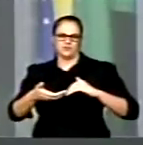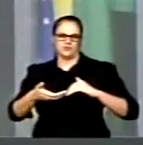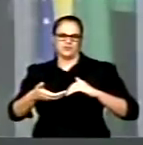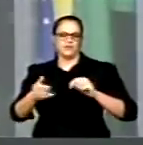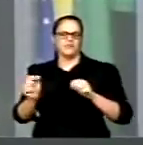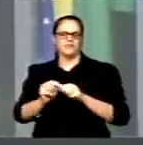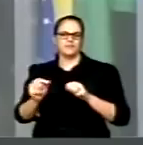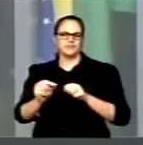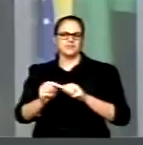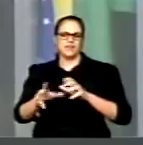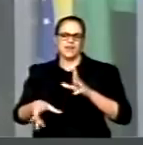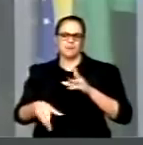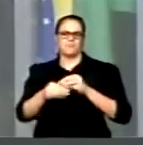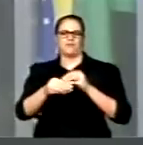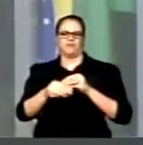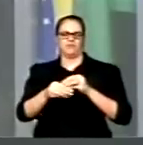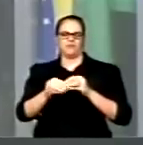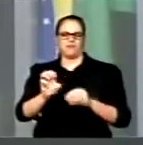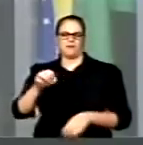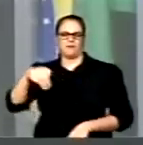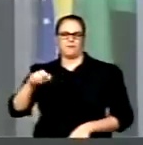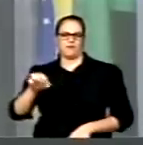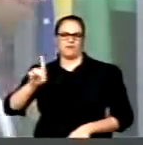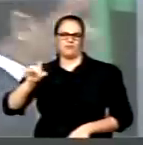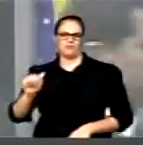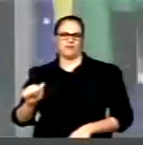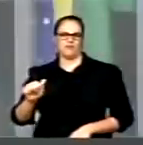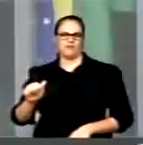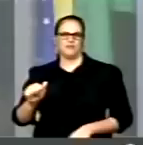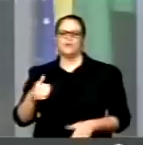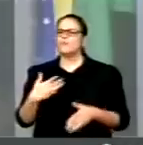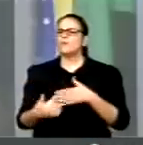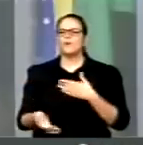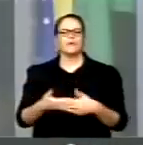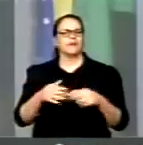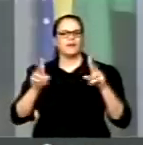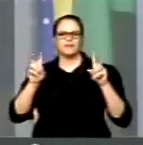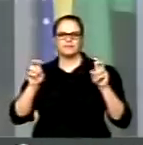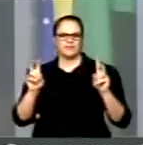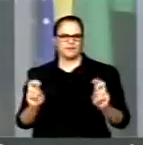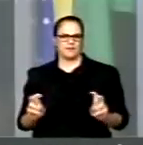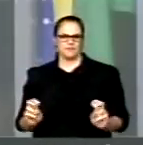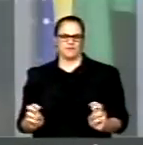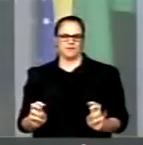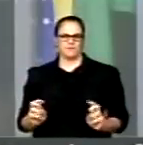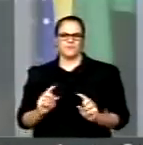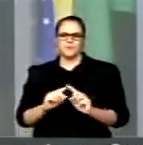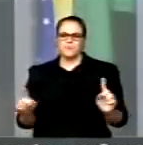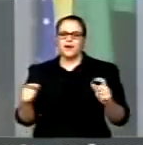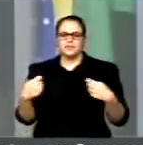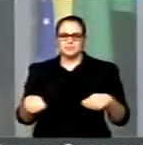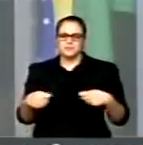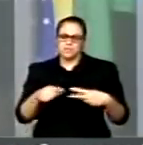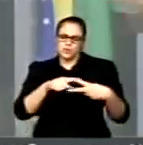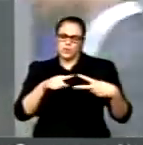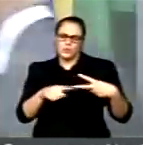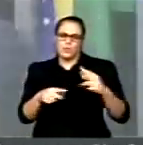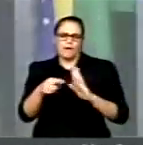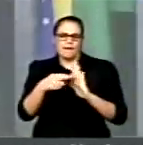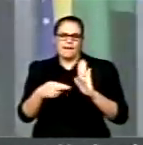deputado Paulo Asi, toda e qualquer matéria, desde que obedecendo a dois limites.